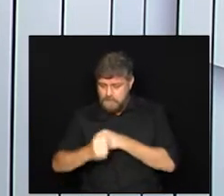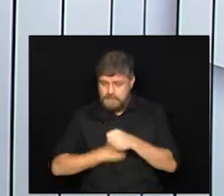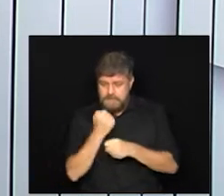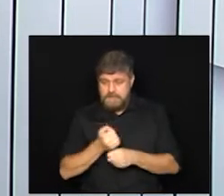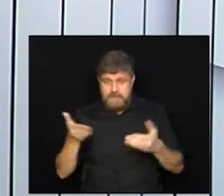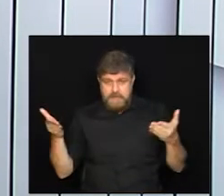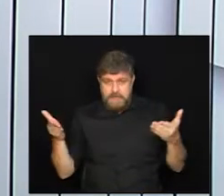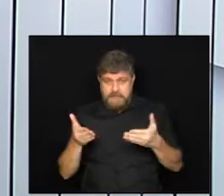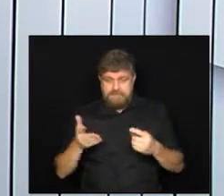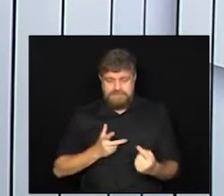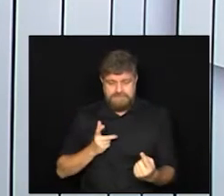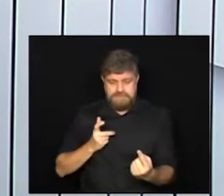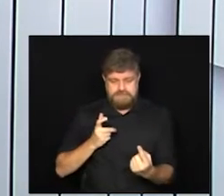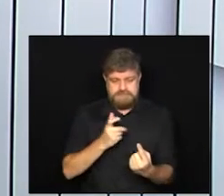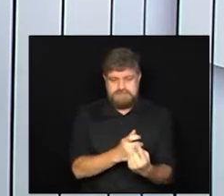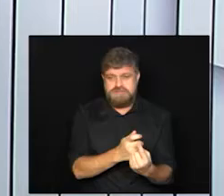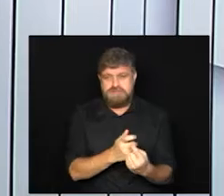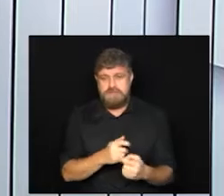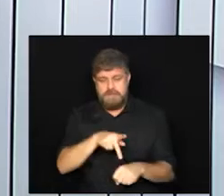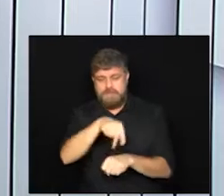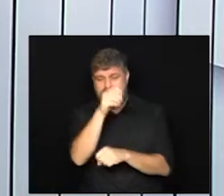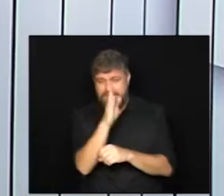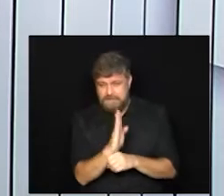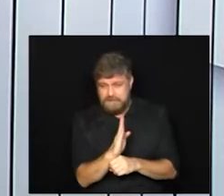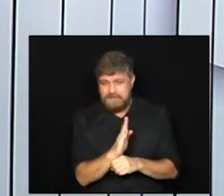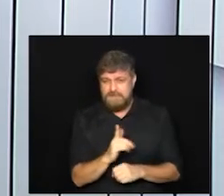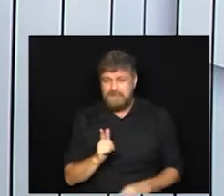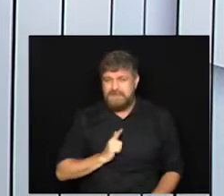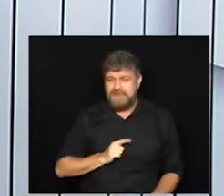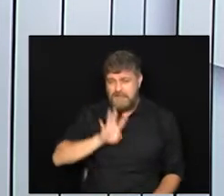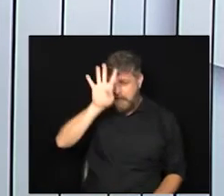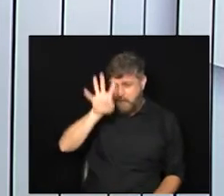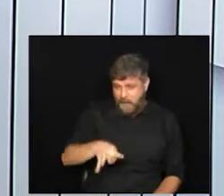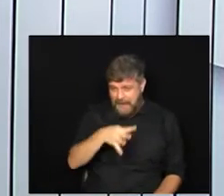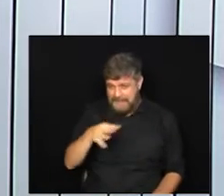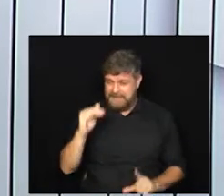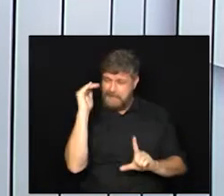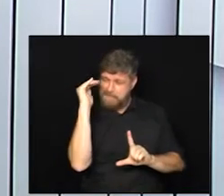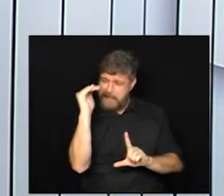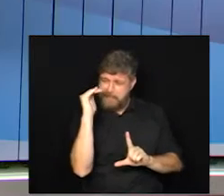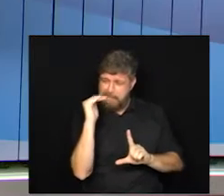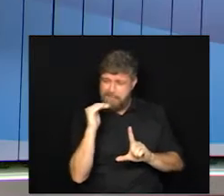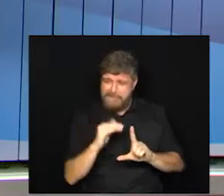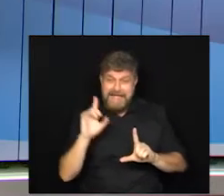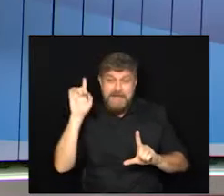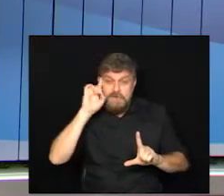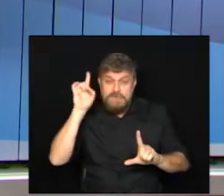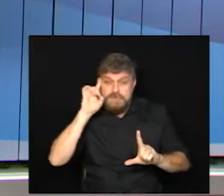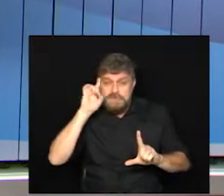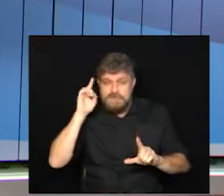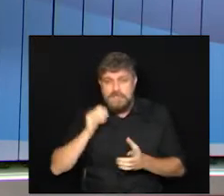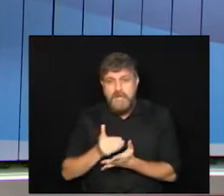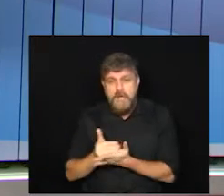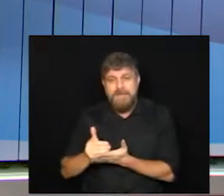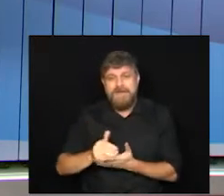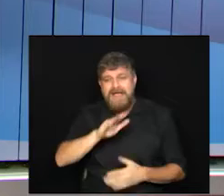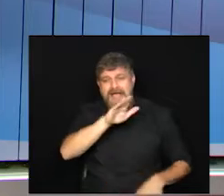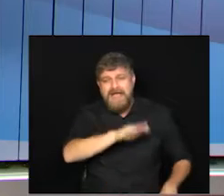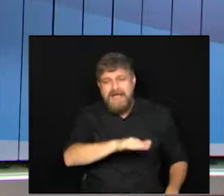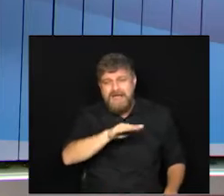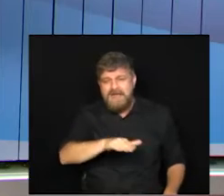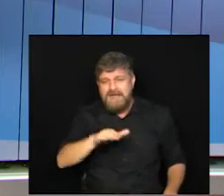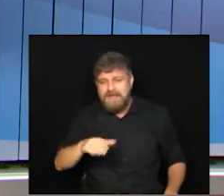no começo da vacinação aqui no nosso país no calendário no cronograma de vacinação a princípio as crianças